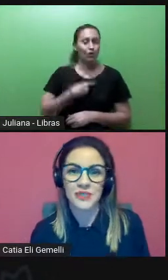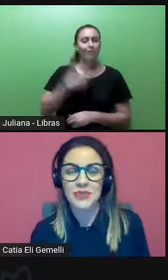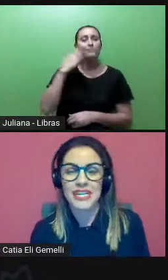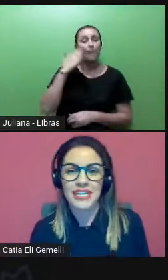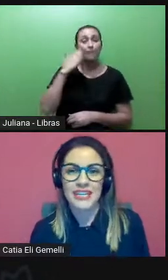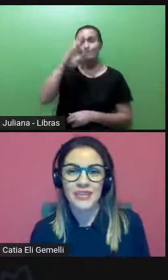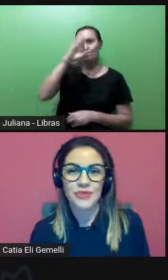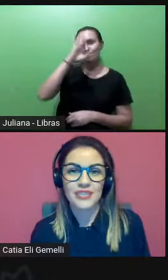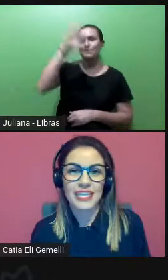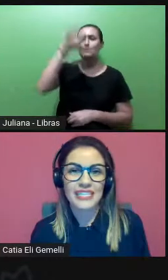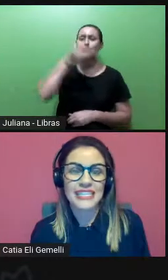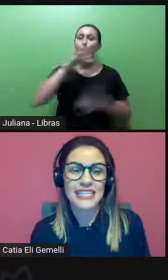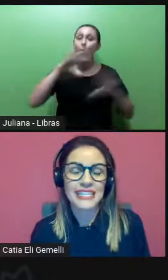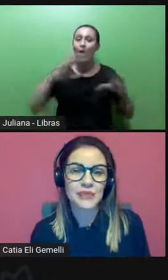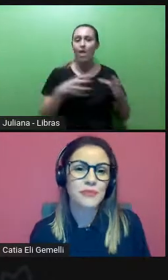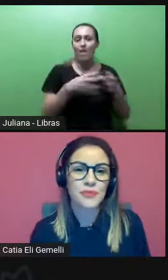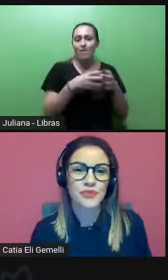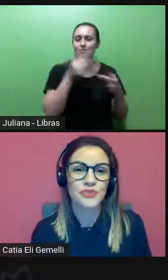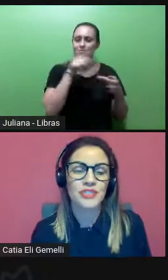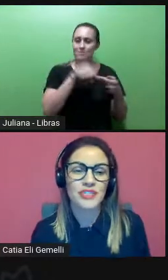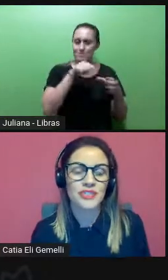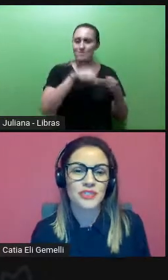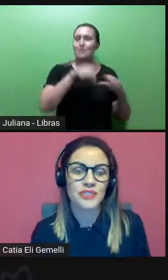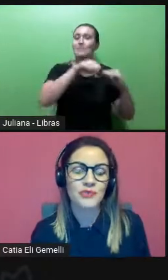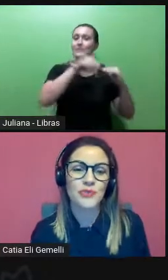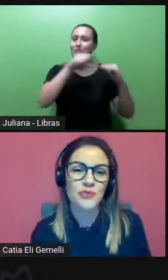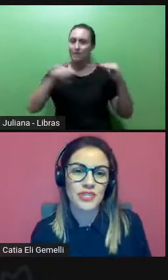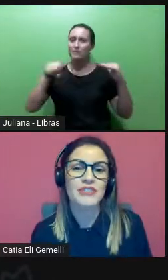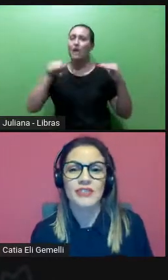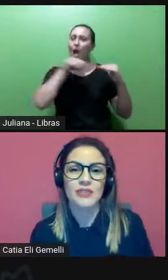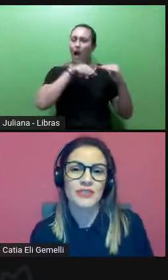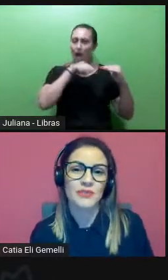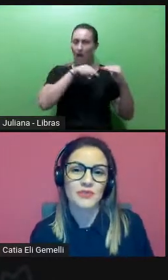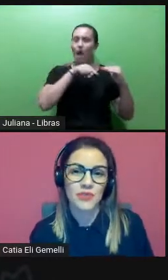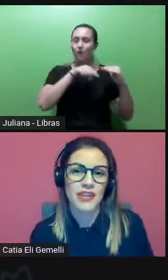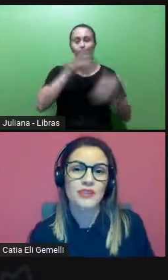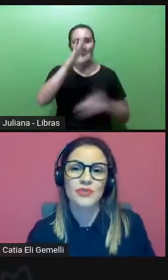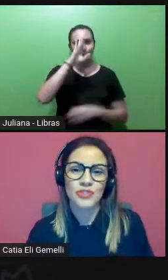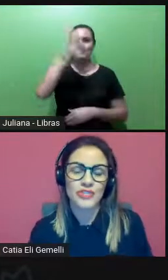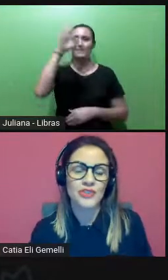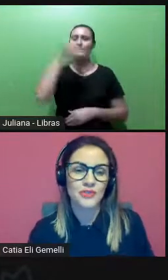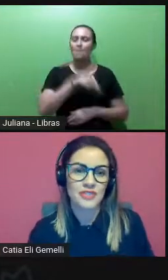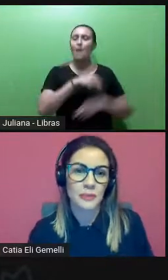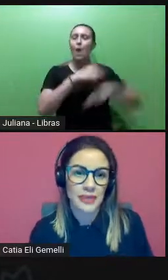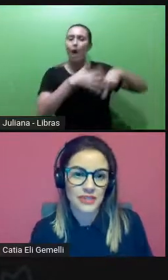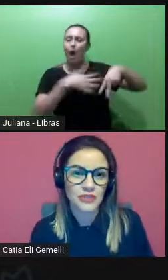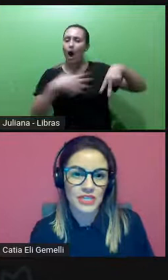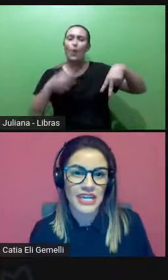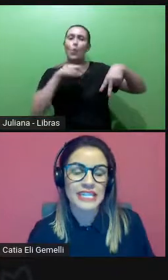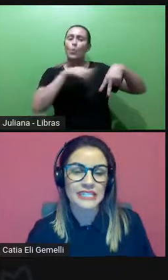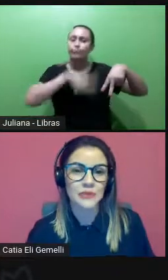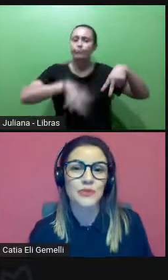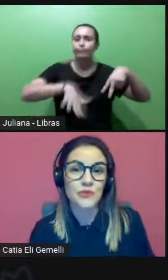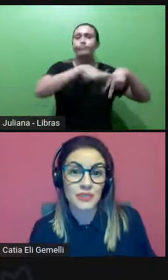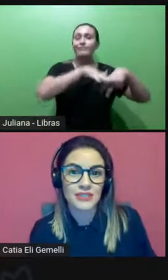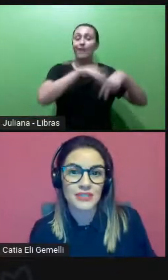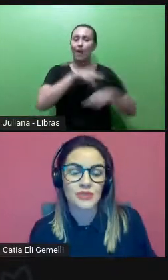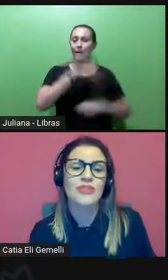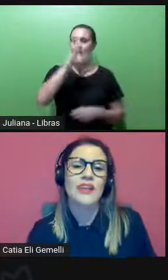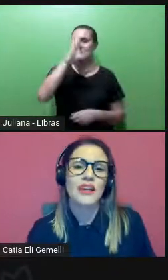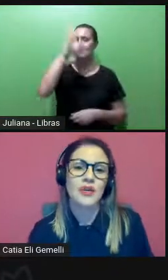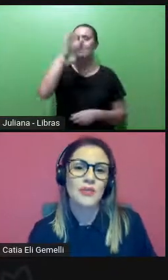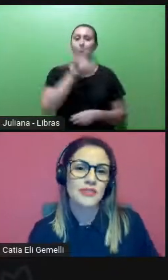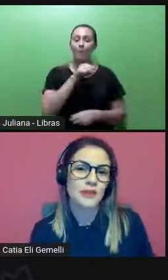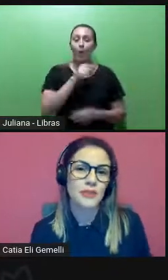NEPTIS Sertão. Quero dizer que em tempos tão difíceis que nós estamos vivendo, de grande afastamento, né? Em termos